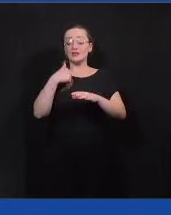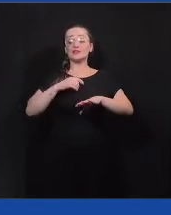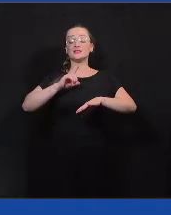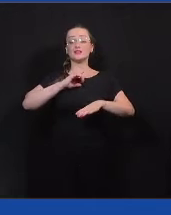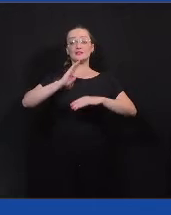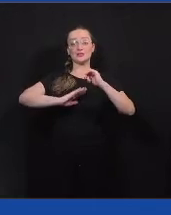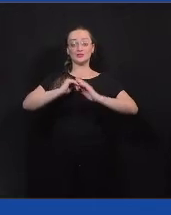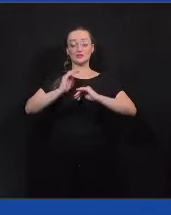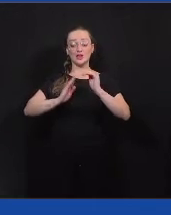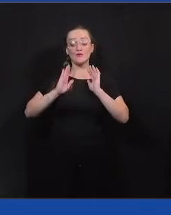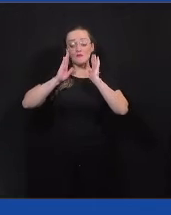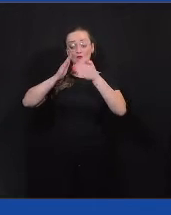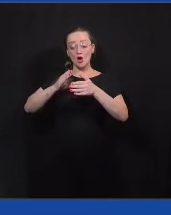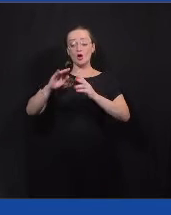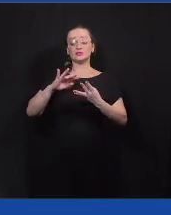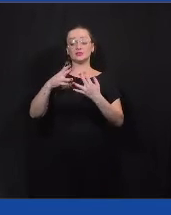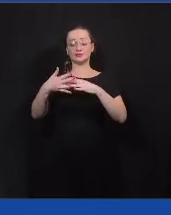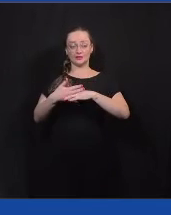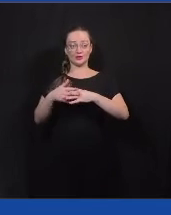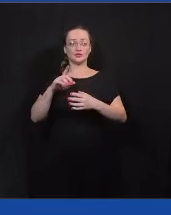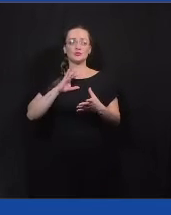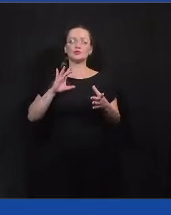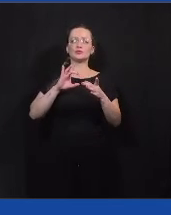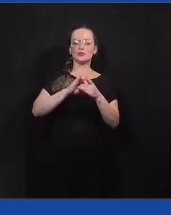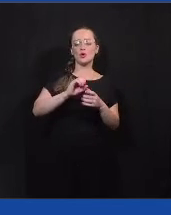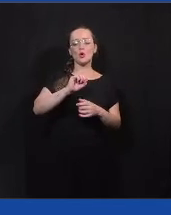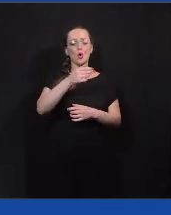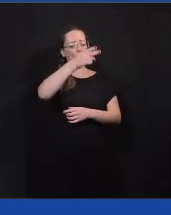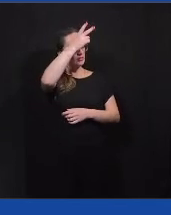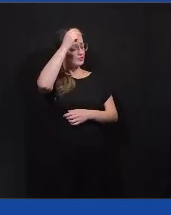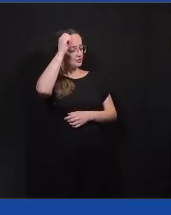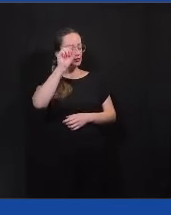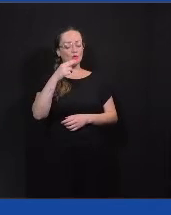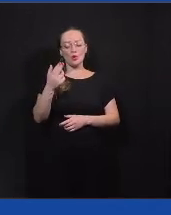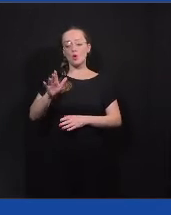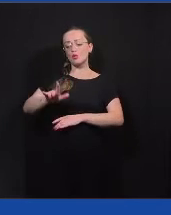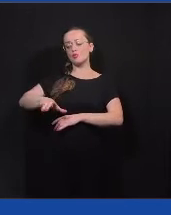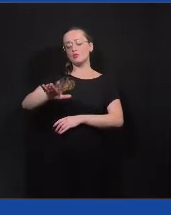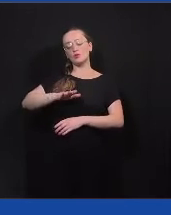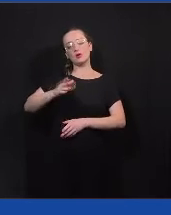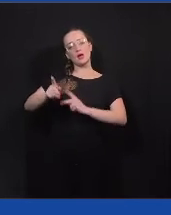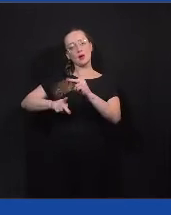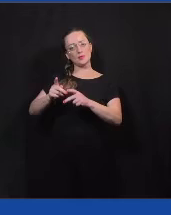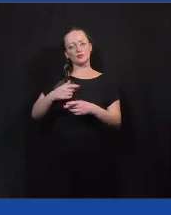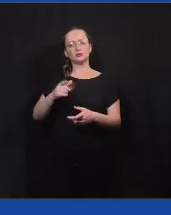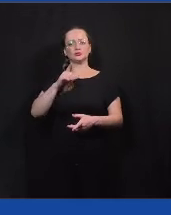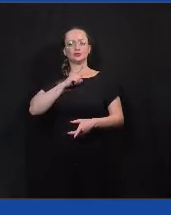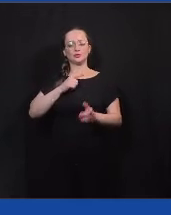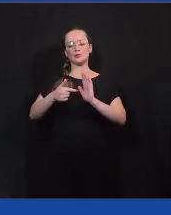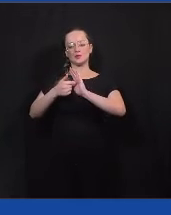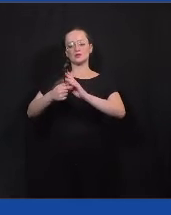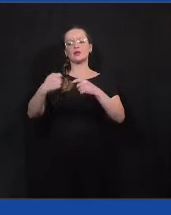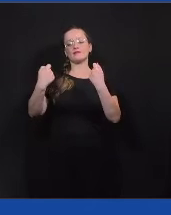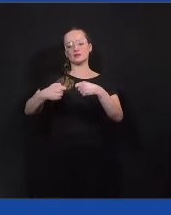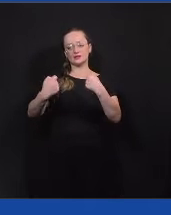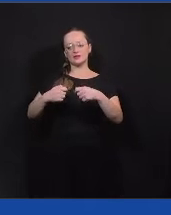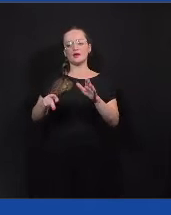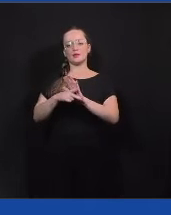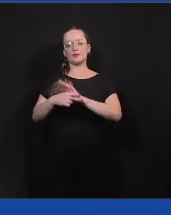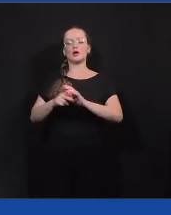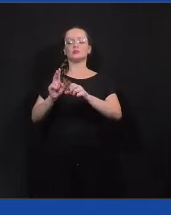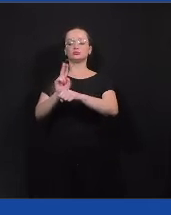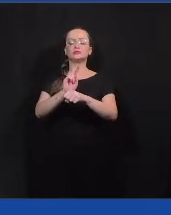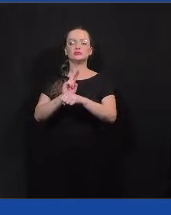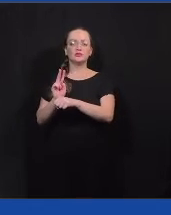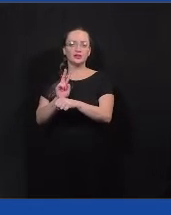cidadão. Então, antes sempre tinha um vínculo com a prefeitura, com o órgão público que recebia essas demandas de zeladoria, ou tinha